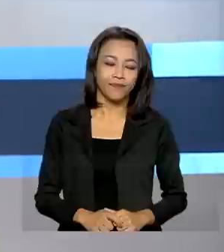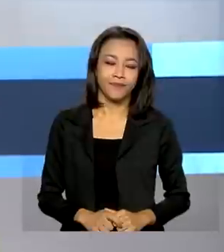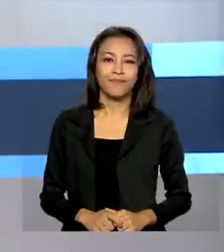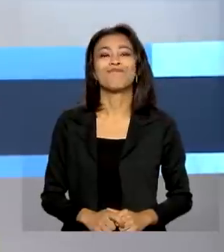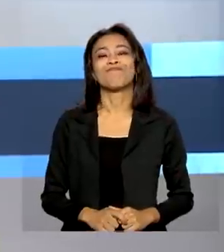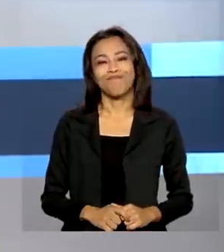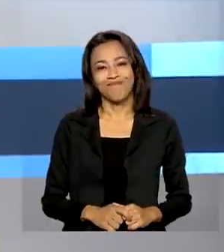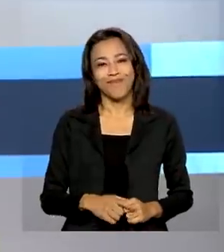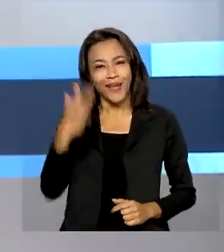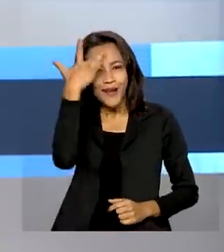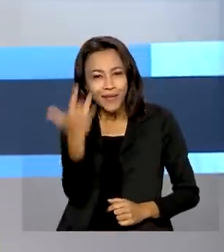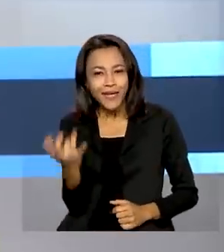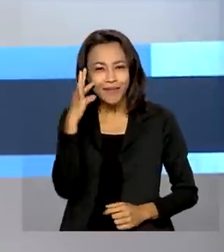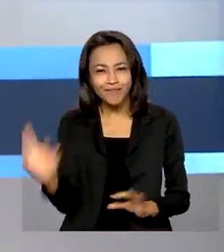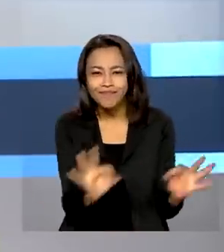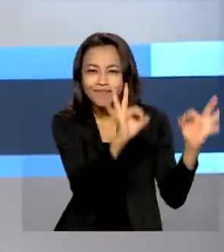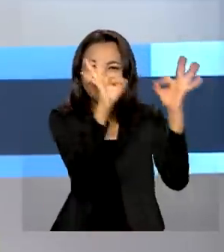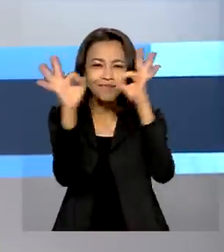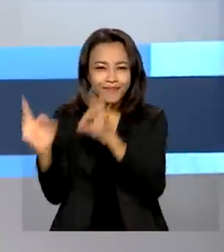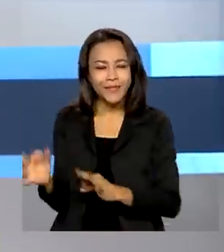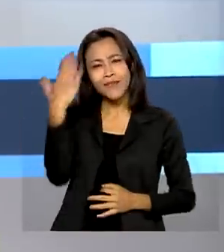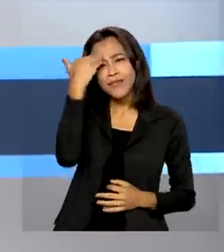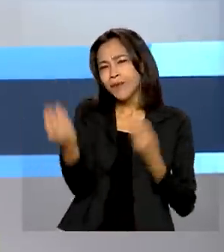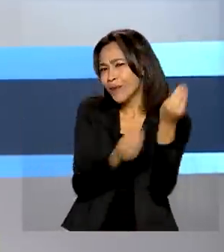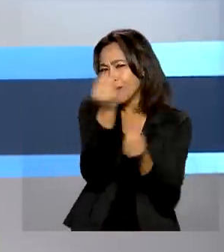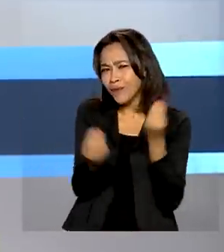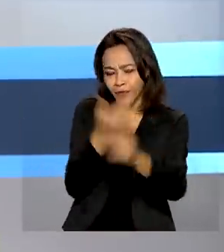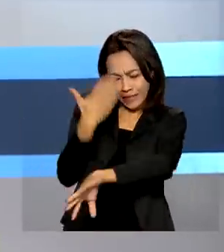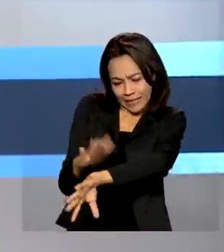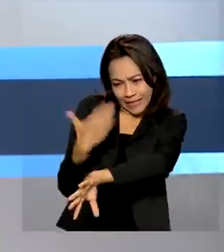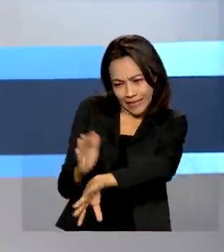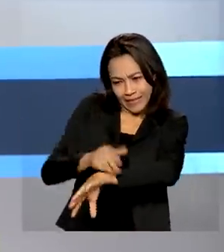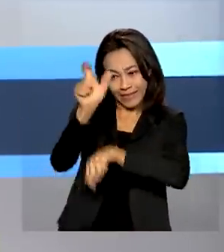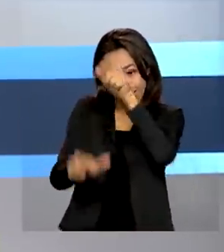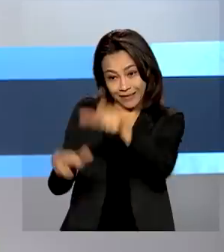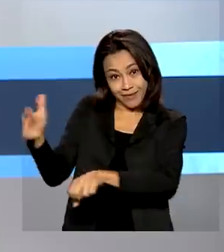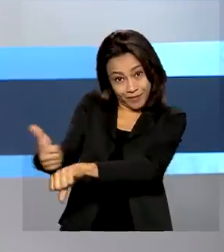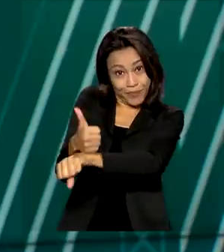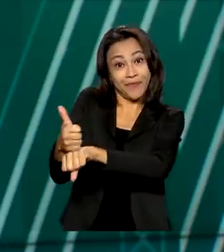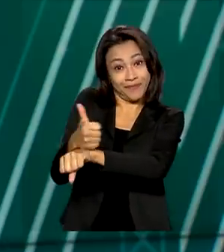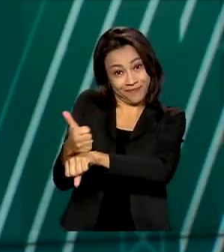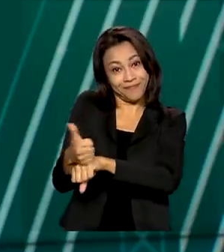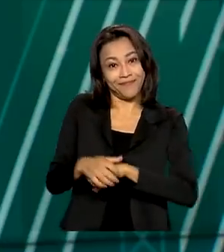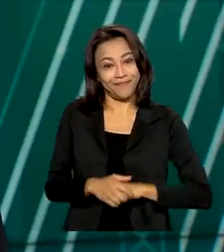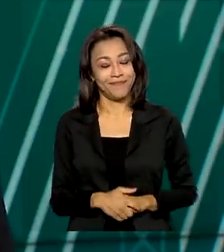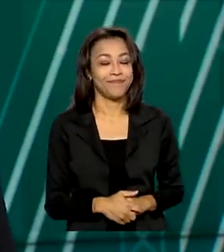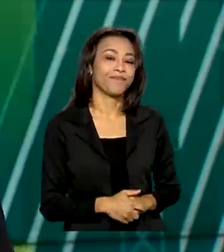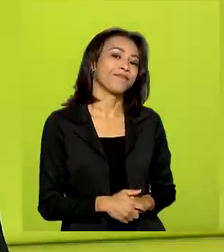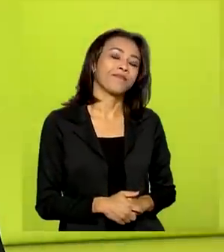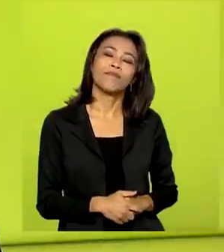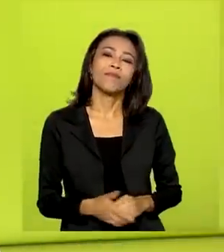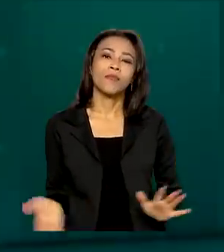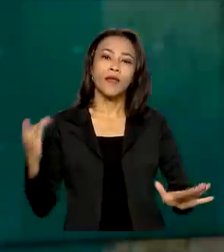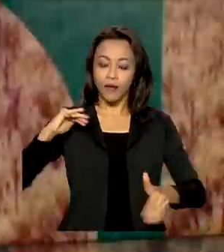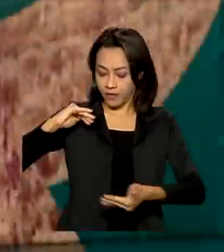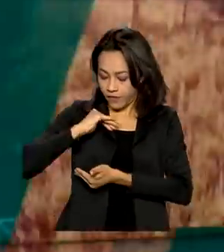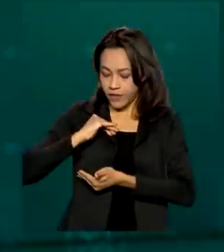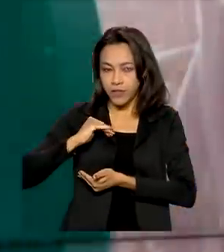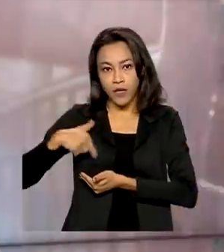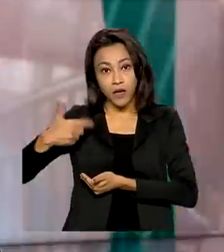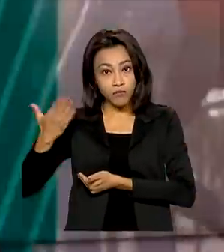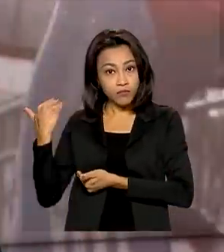Na reportagem de amanhã, você vai saber como foi o treinamento dos recenseadores. A Anvisa anunciou que vai dar